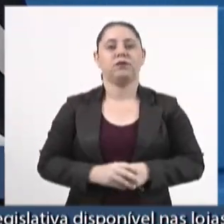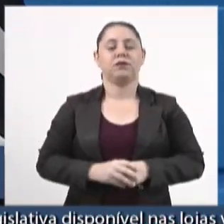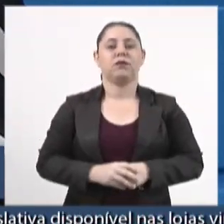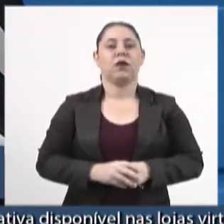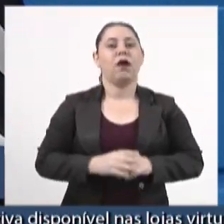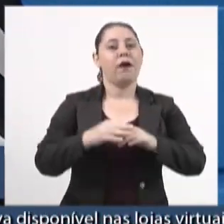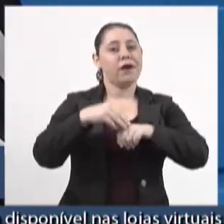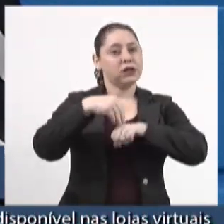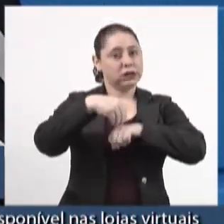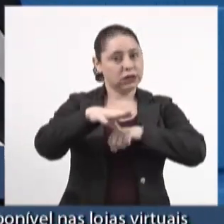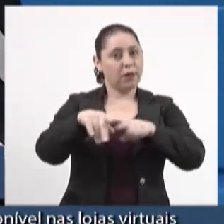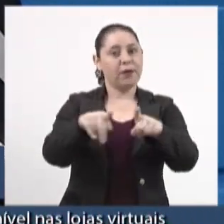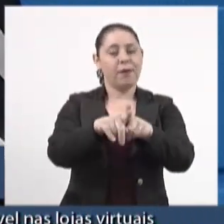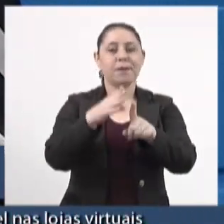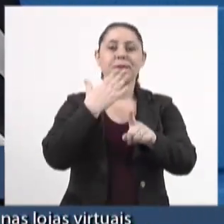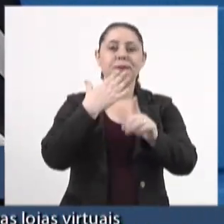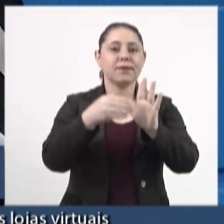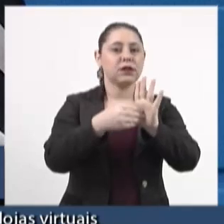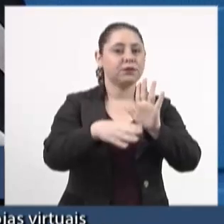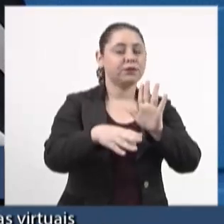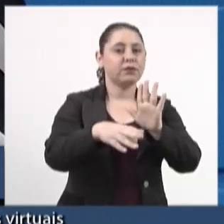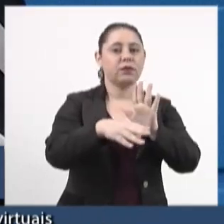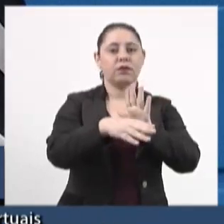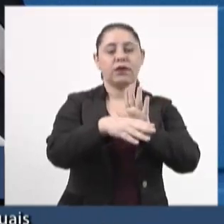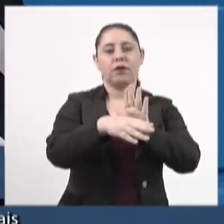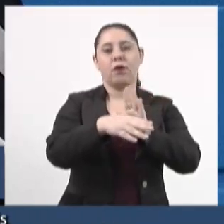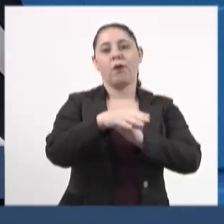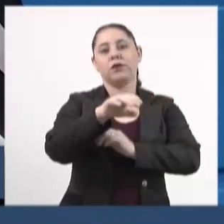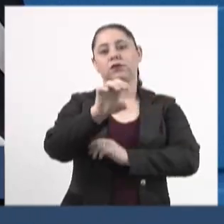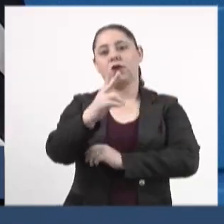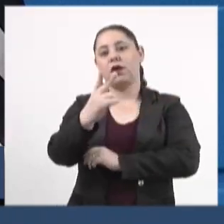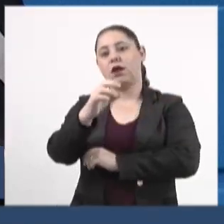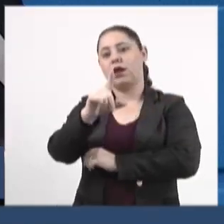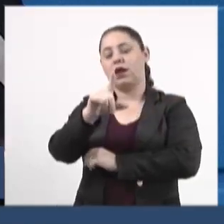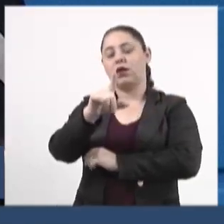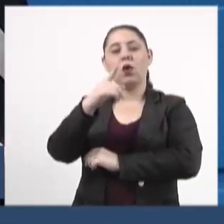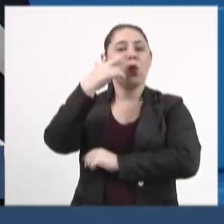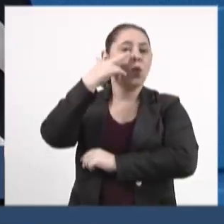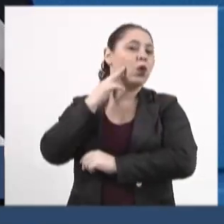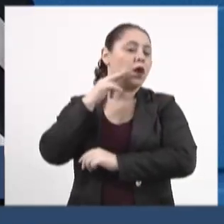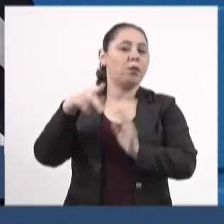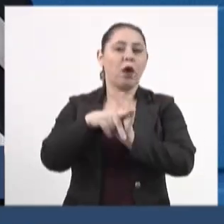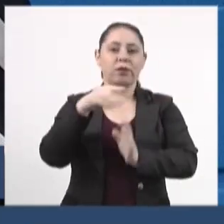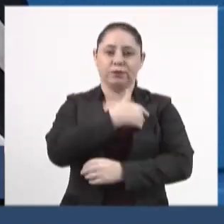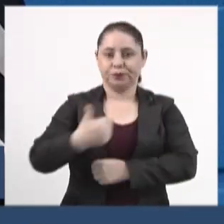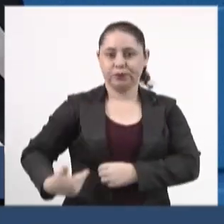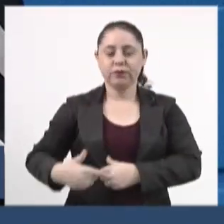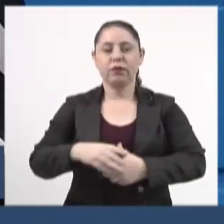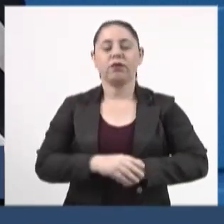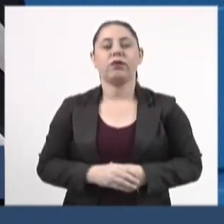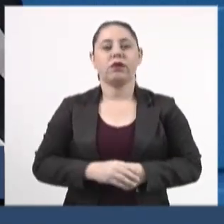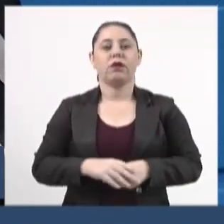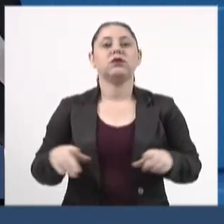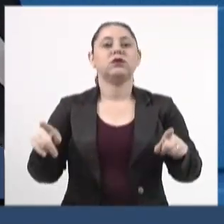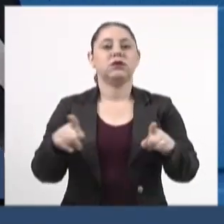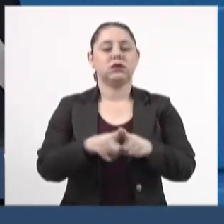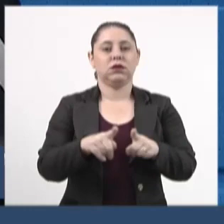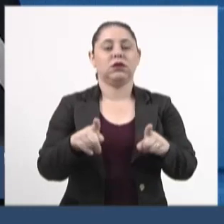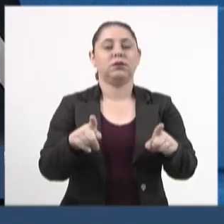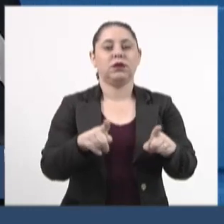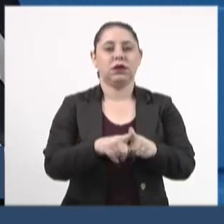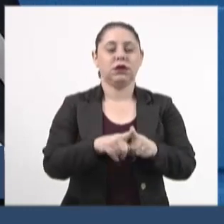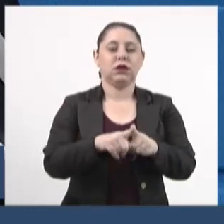Nós estamos encaminhando, portanto, essa indicação ao excelentíssimo senhor Eduardo Corrêa Rida, governador de Mato Grosso do e também ao